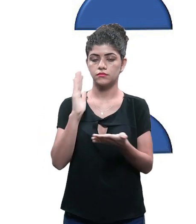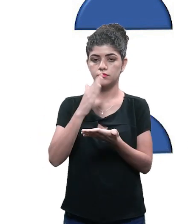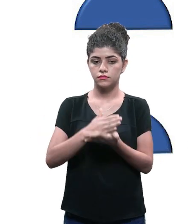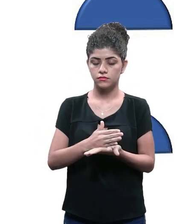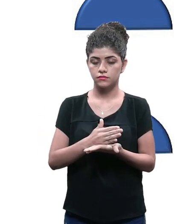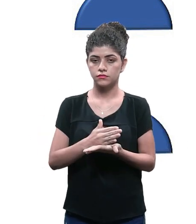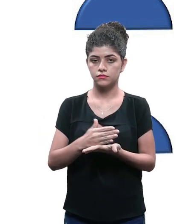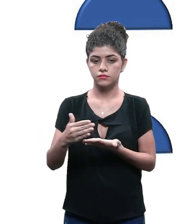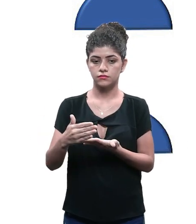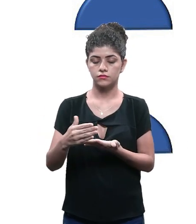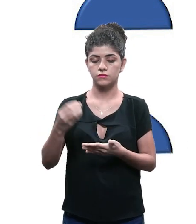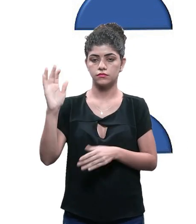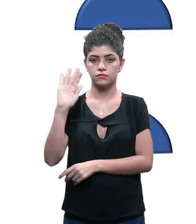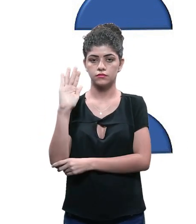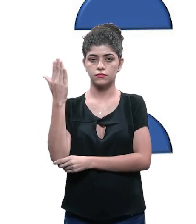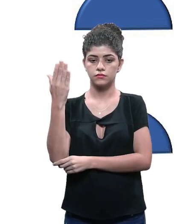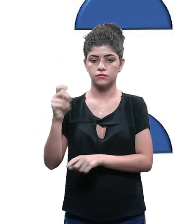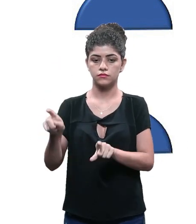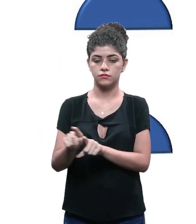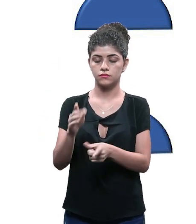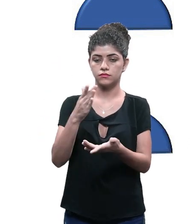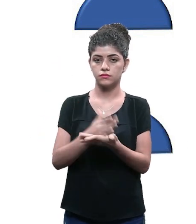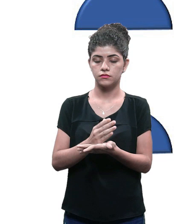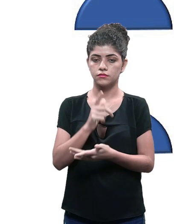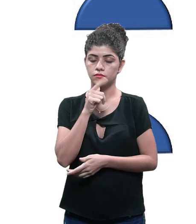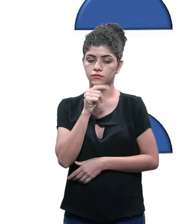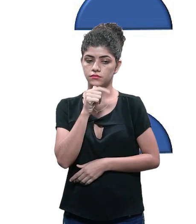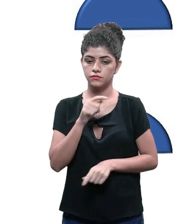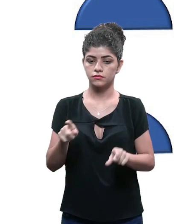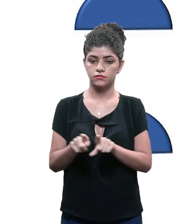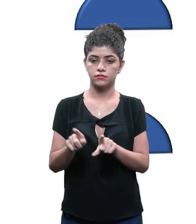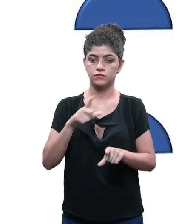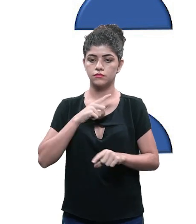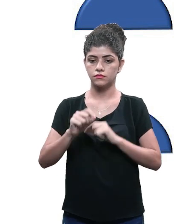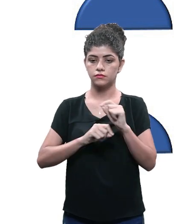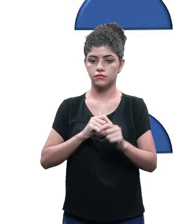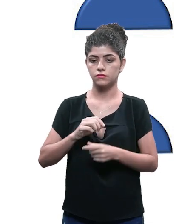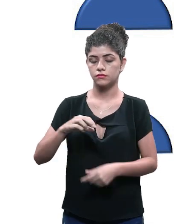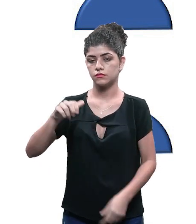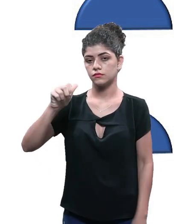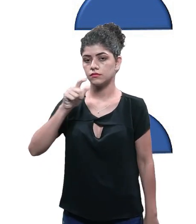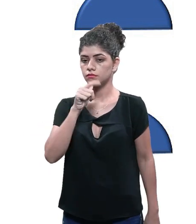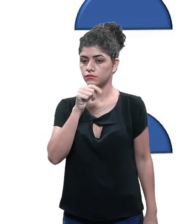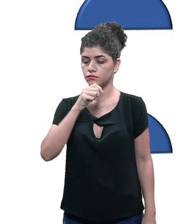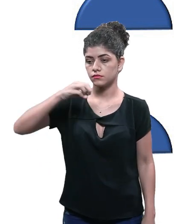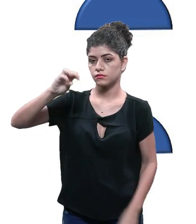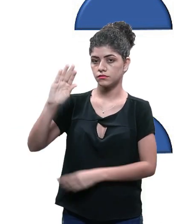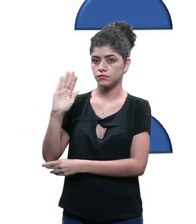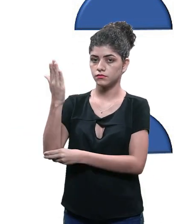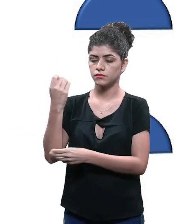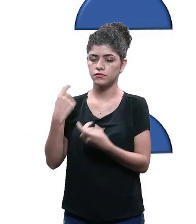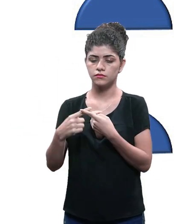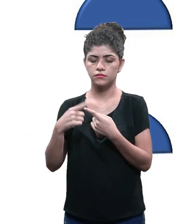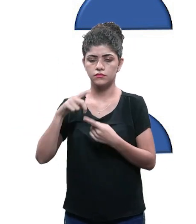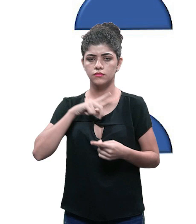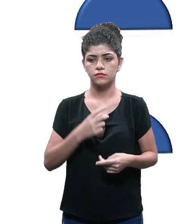de areia metade de madeira metade de água e ainda tem um fator água